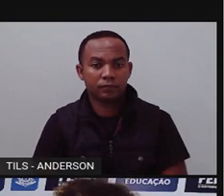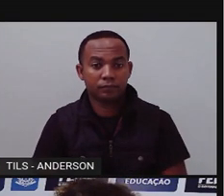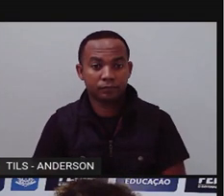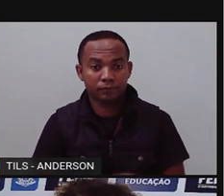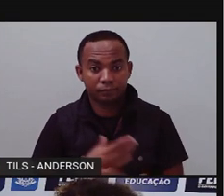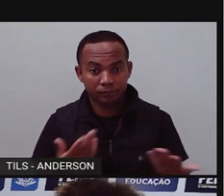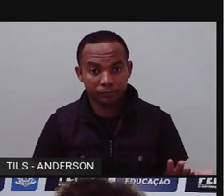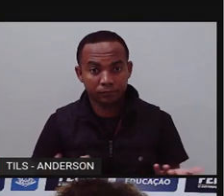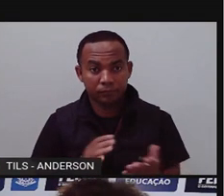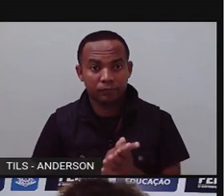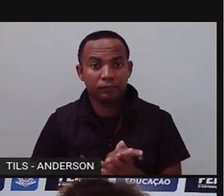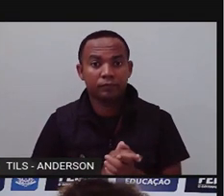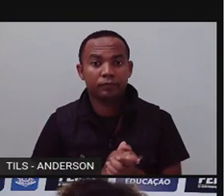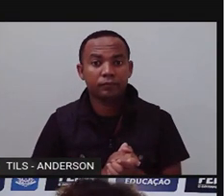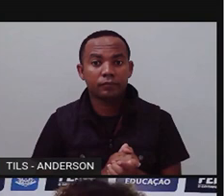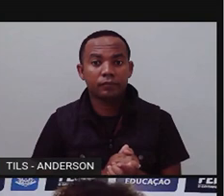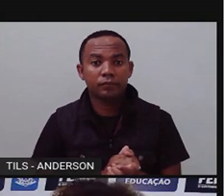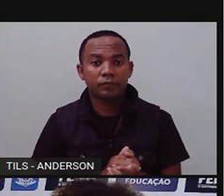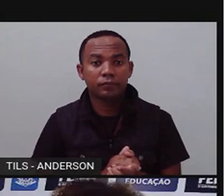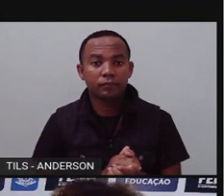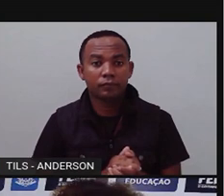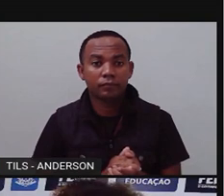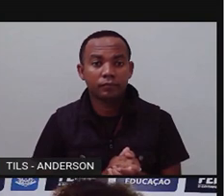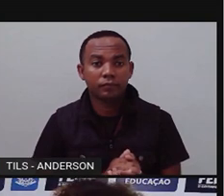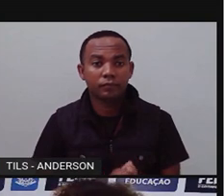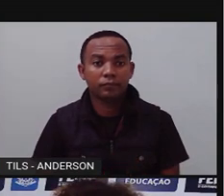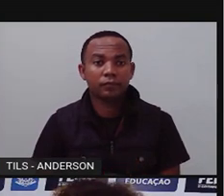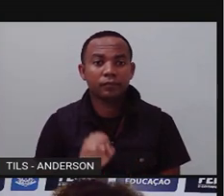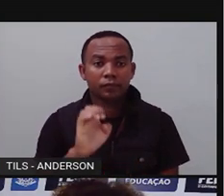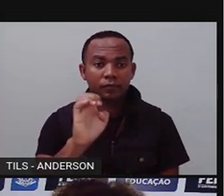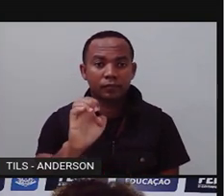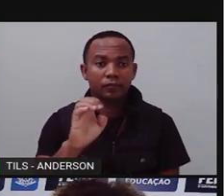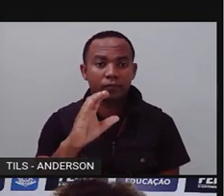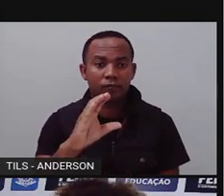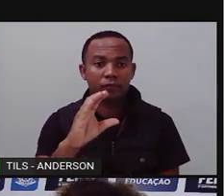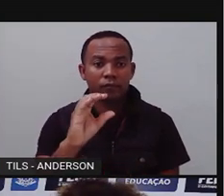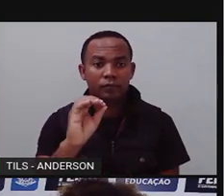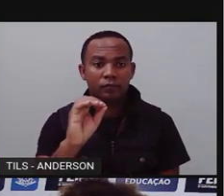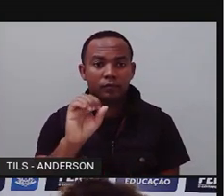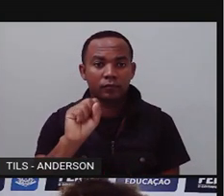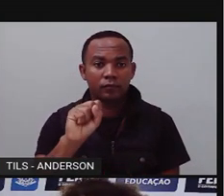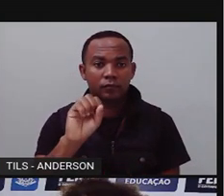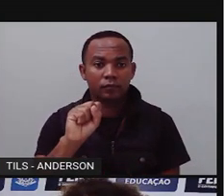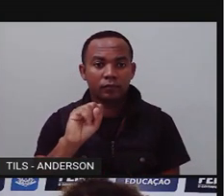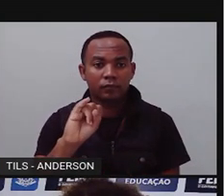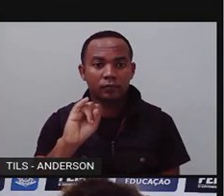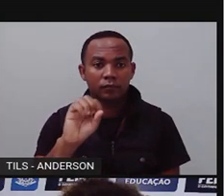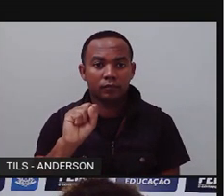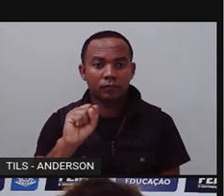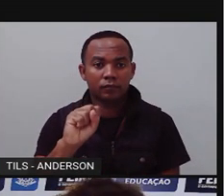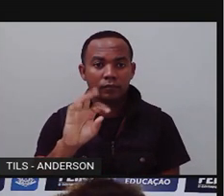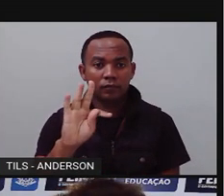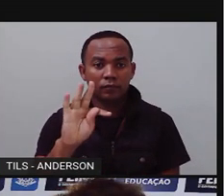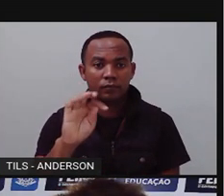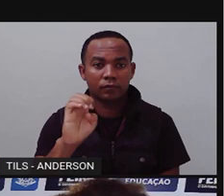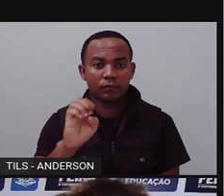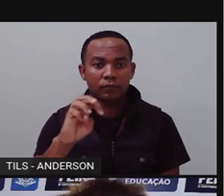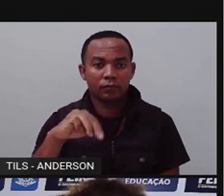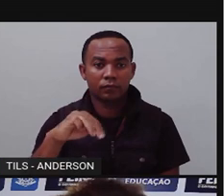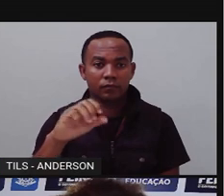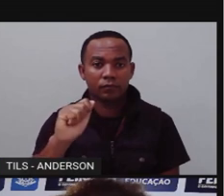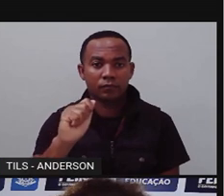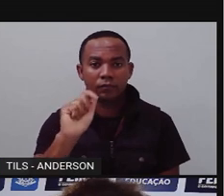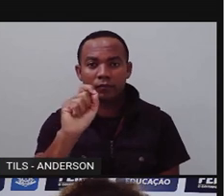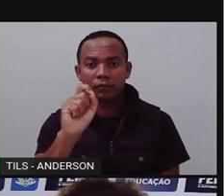Bom, o ecossistema é o local em que os seres vivos e os seus componentes não vivos interagem entre